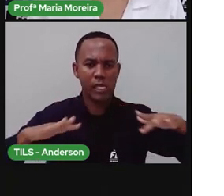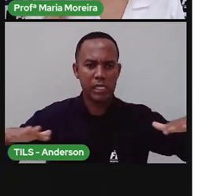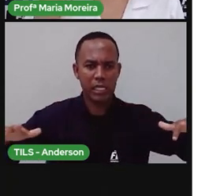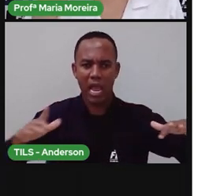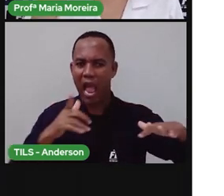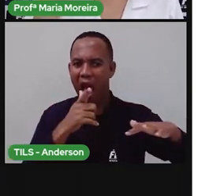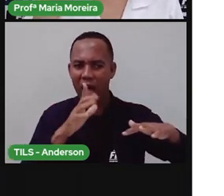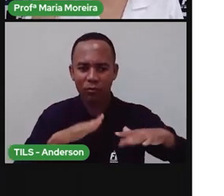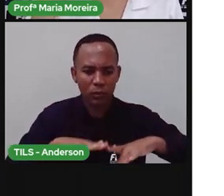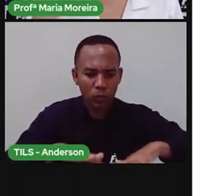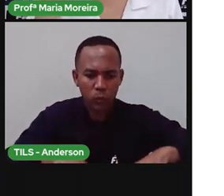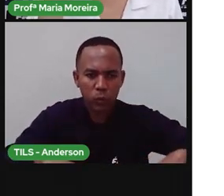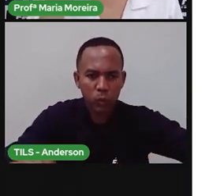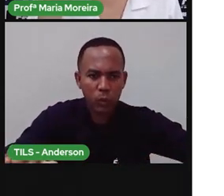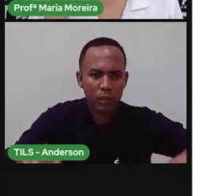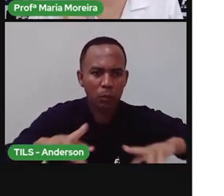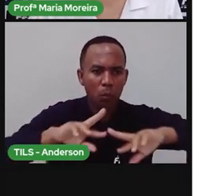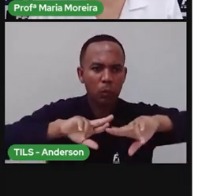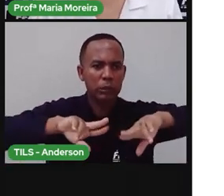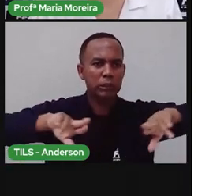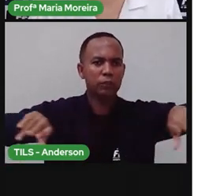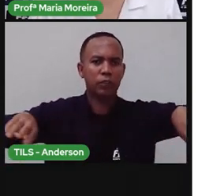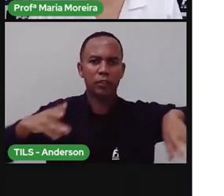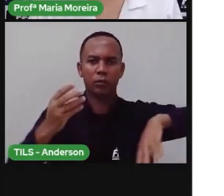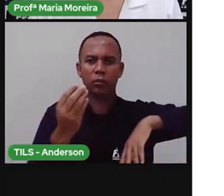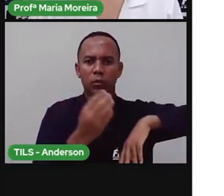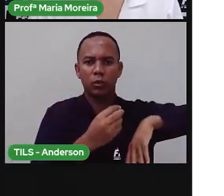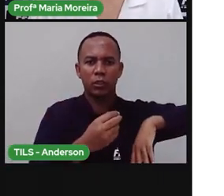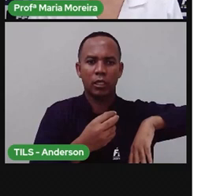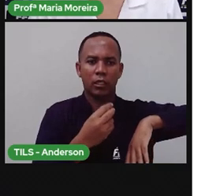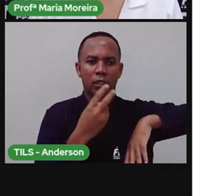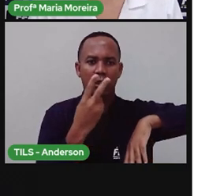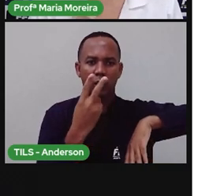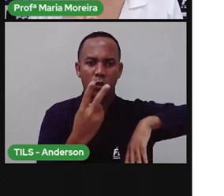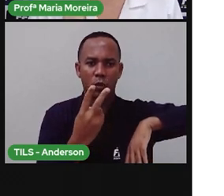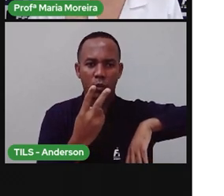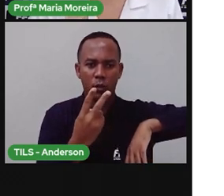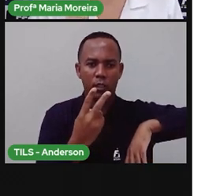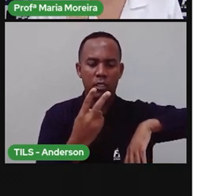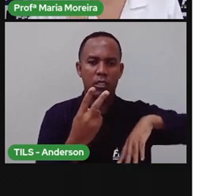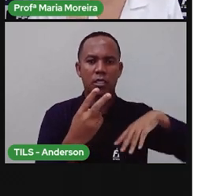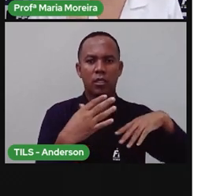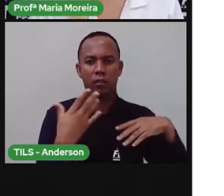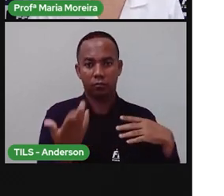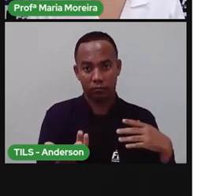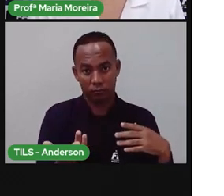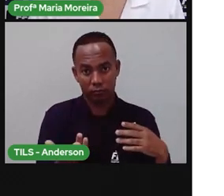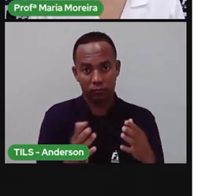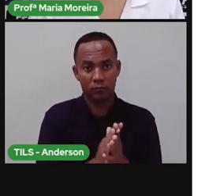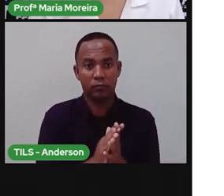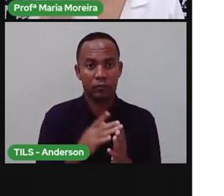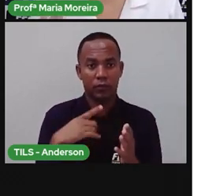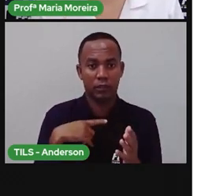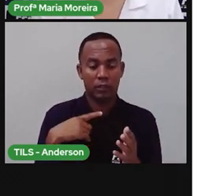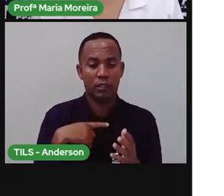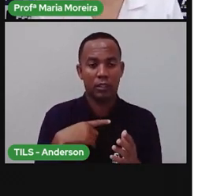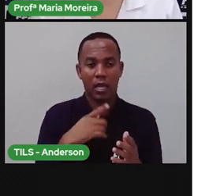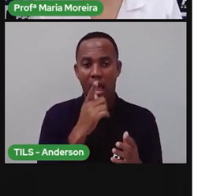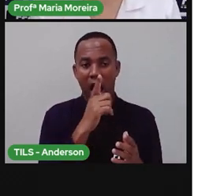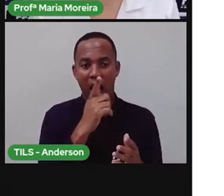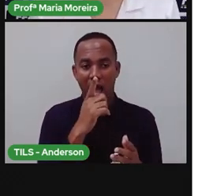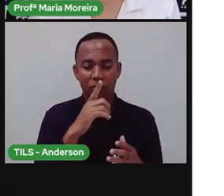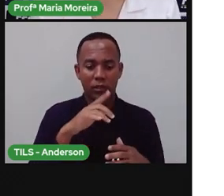De fato, são três, porque dois agora são considerados como mares. A gente estudou isso aqui já. Bom, e águas